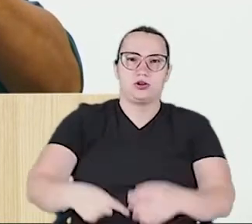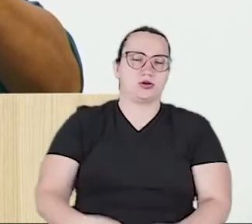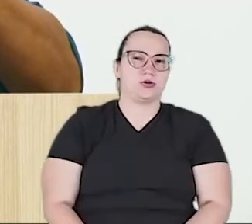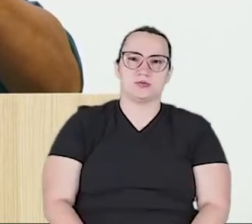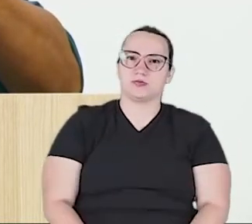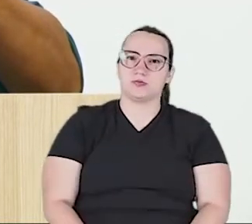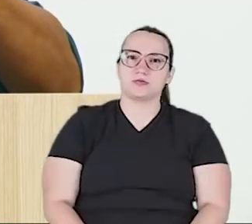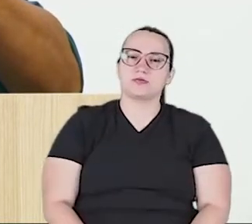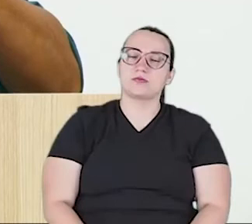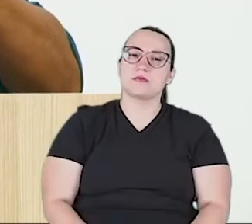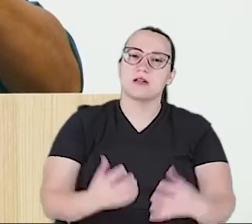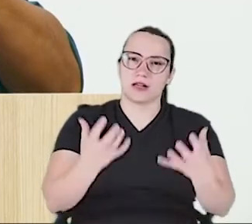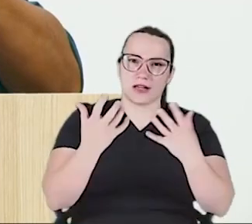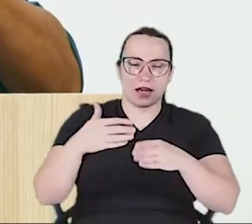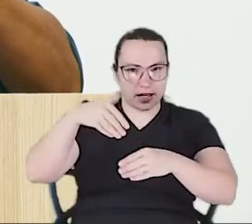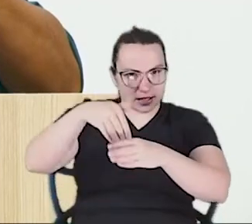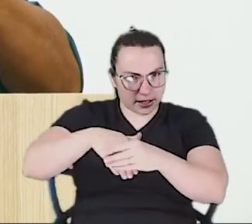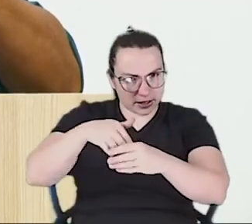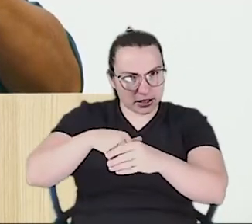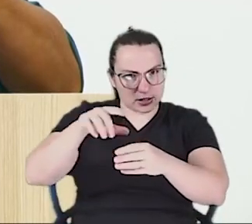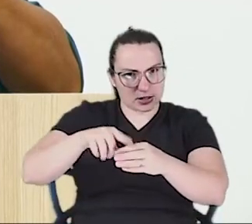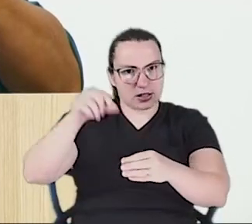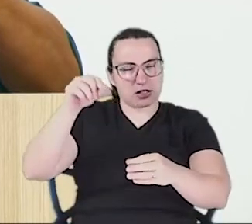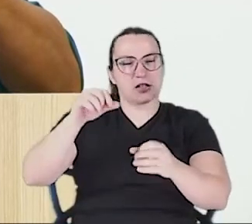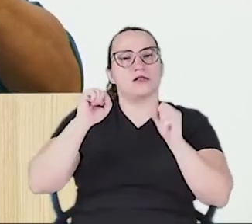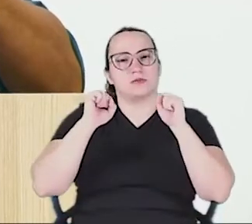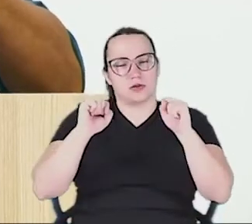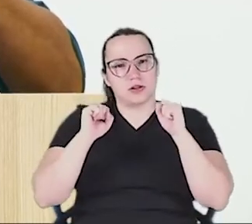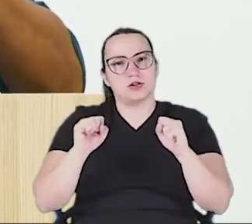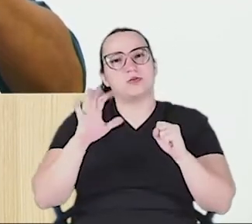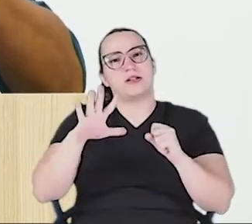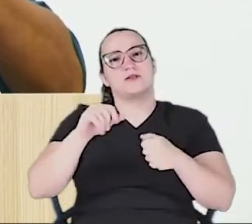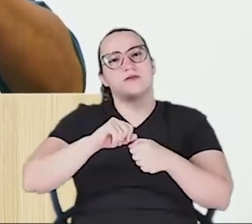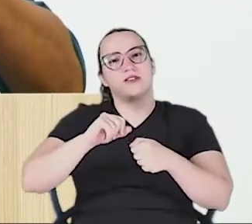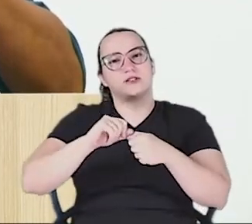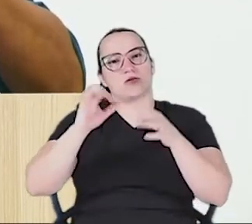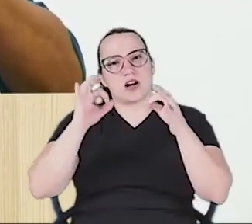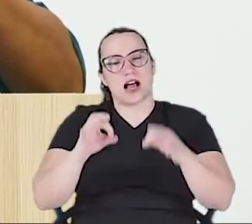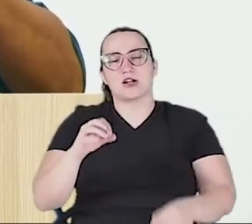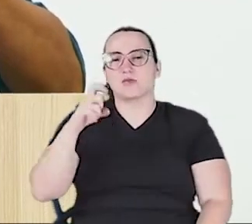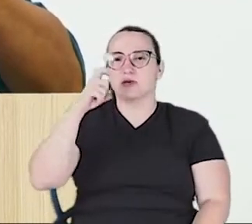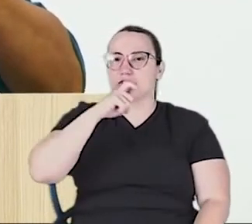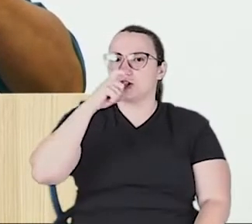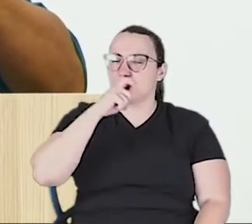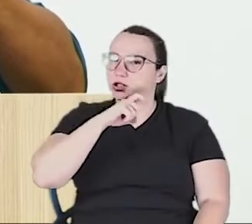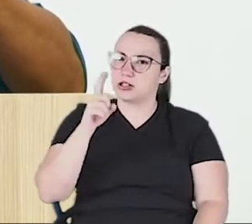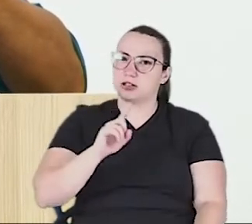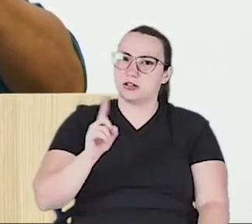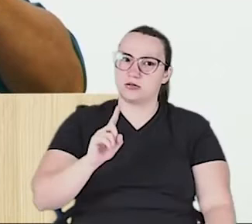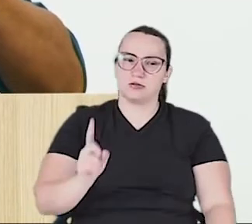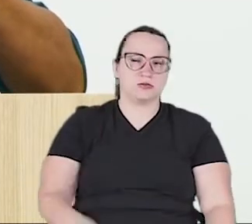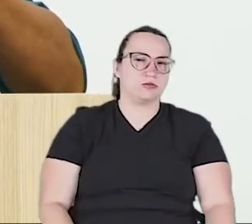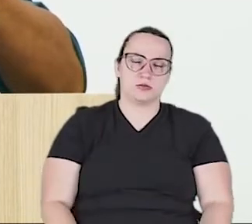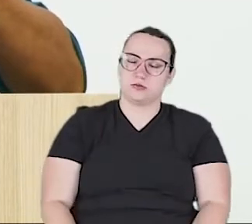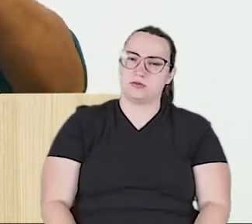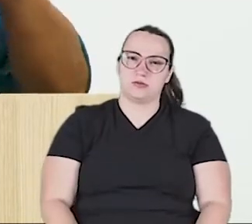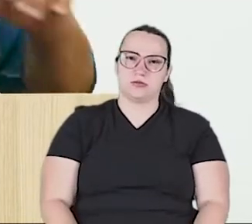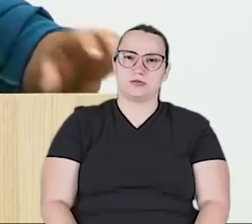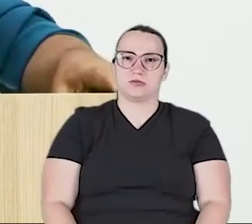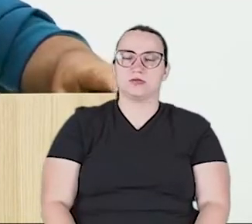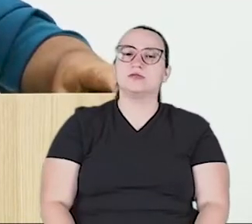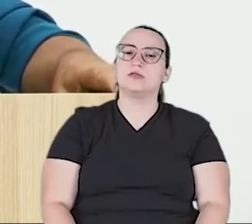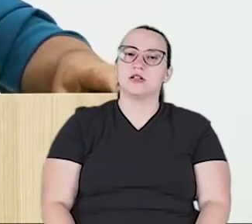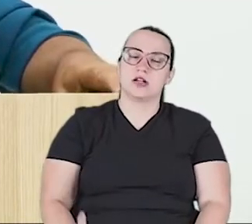Tem que ganhar, tem que fazer as políticas. Mas faça a correta, não fique mentindo, como aqui está. As pessoas me